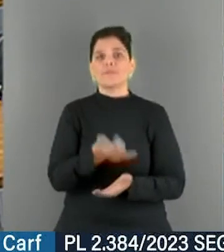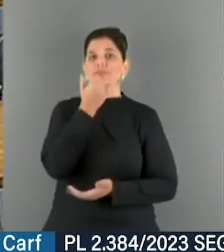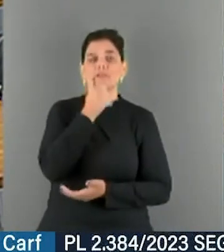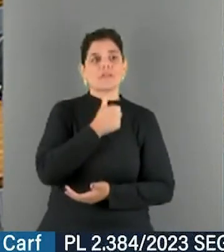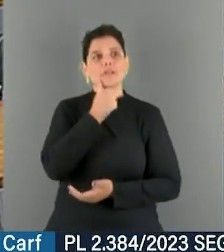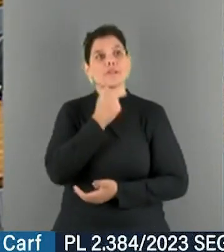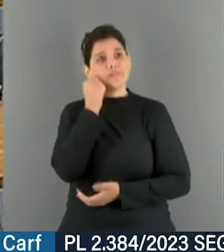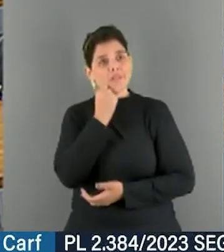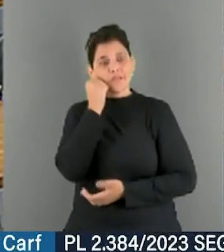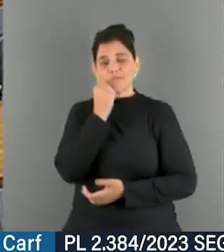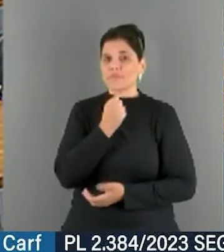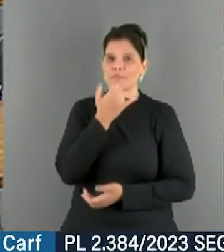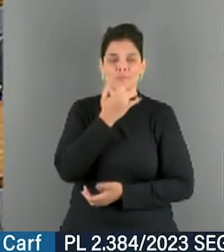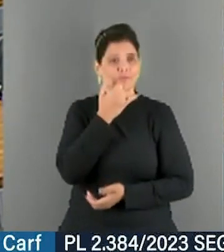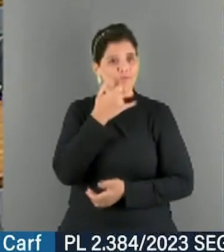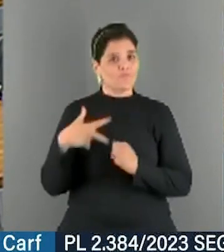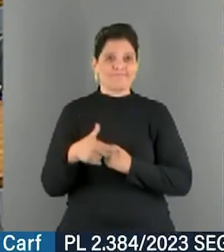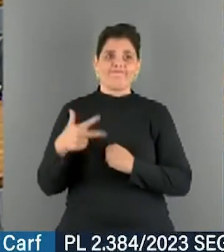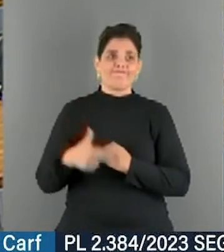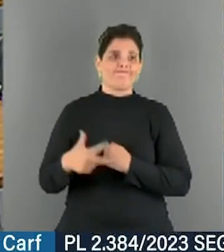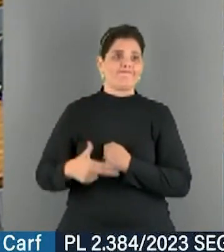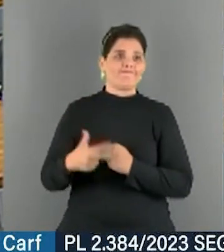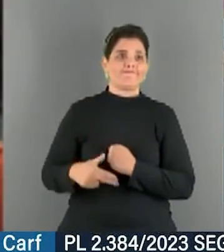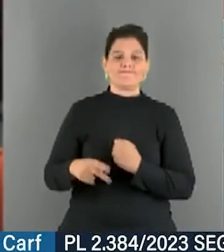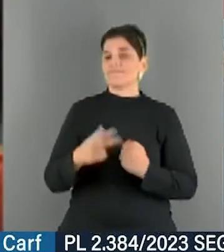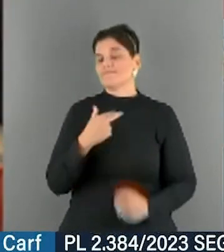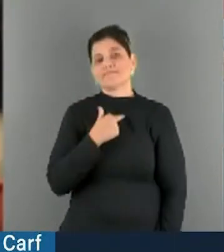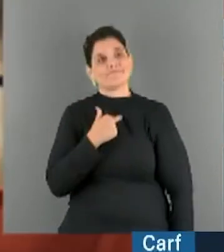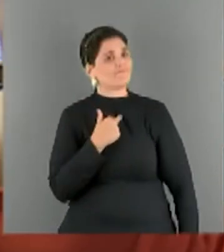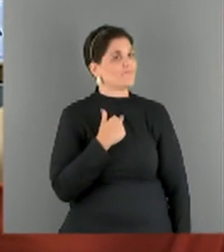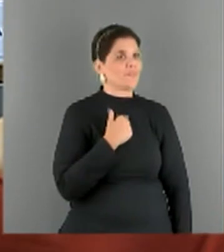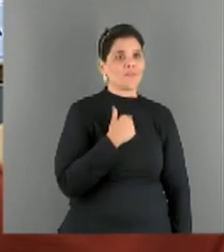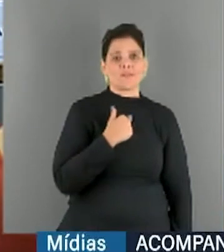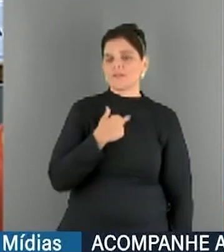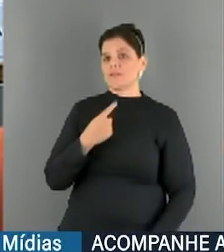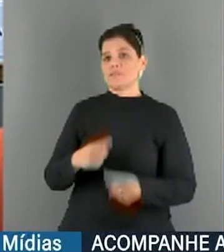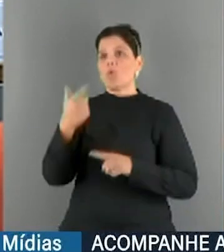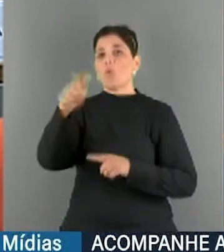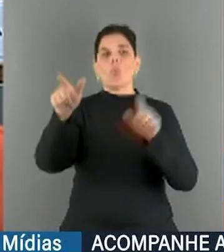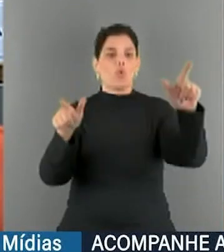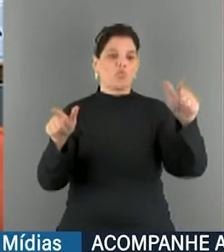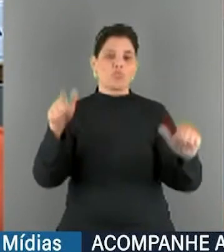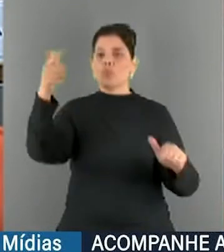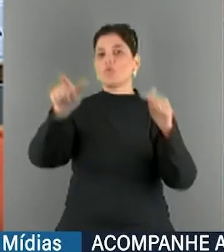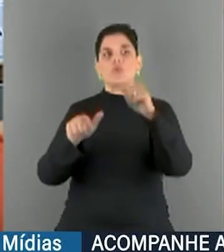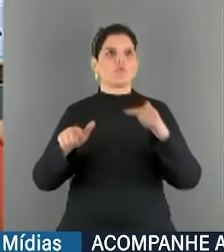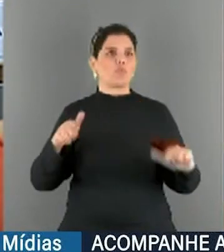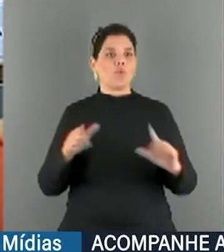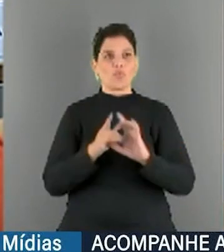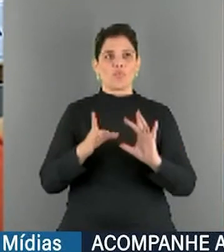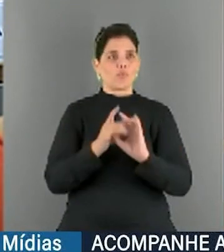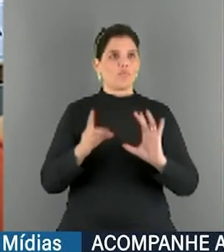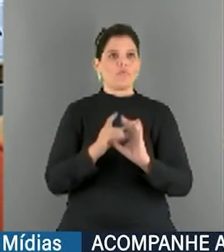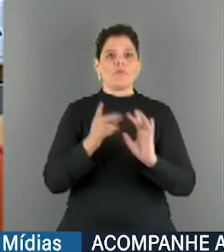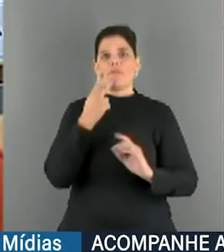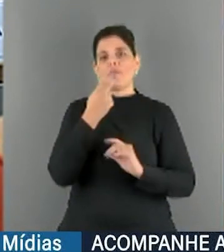posso aceitar essa colaboração agora. A senhora me entenda, porque se eu fizesse a concessão à Vossa Excelência, eu estaria obrigado a fazer a mesma concessão